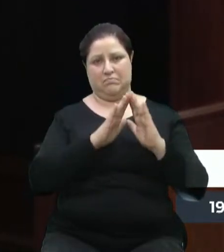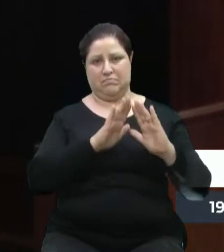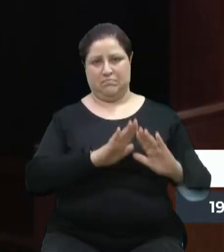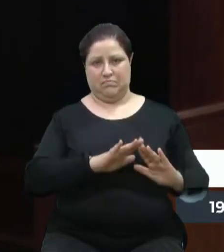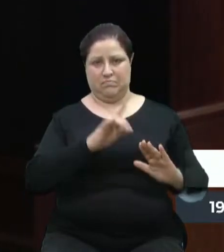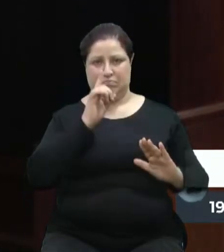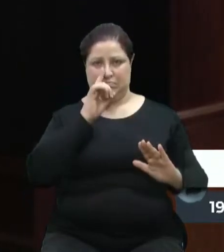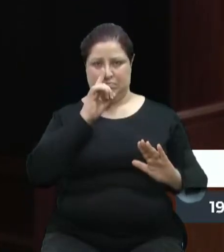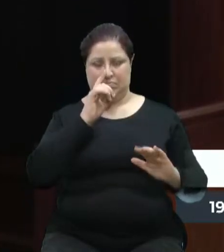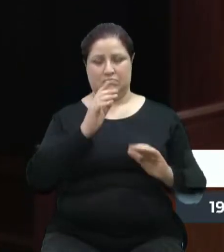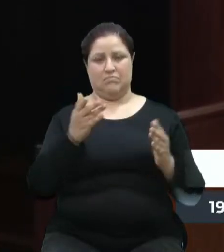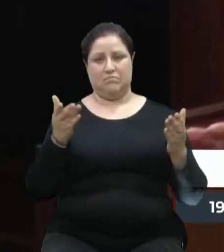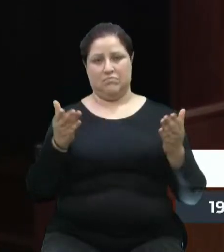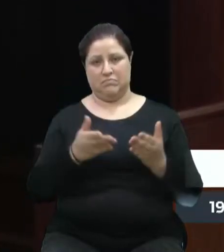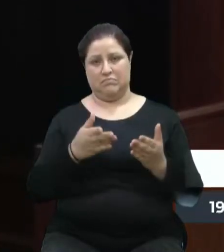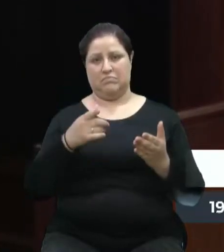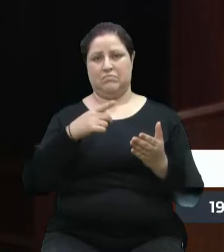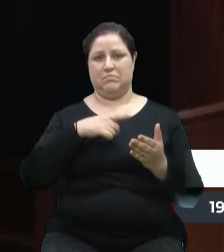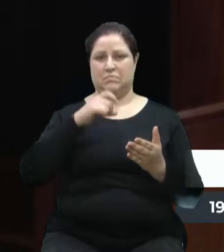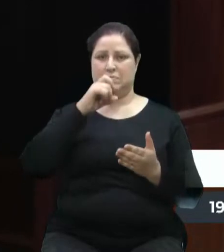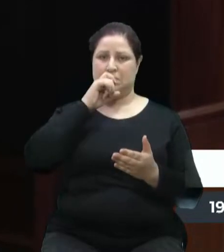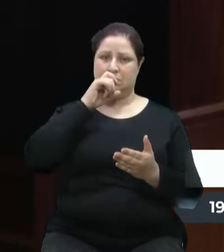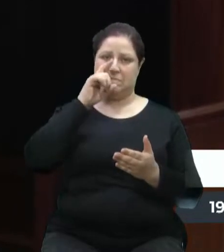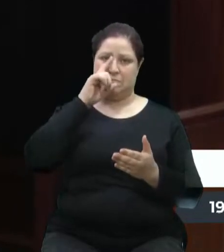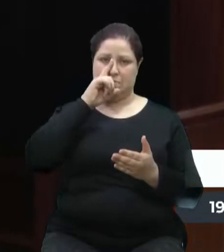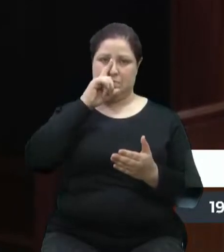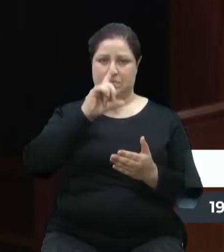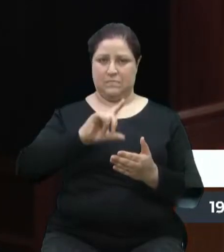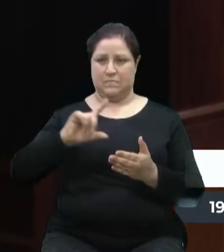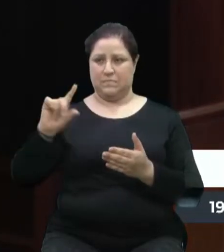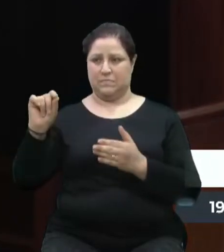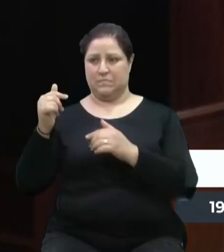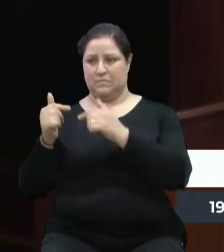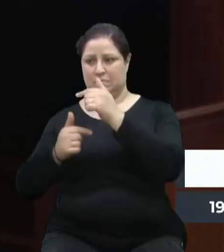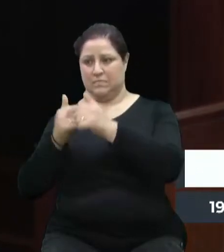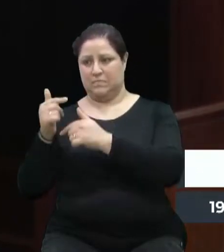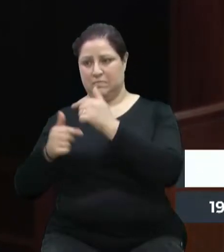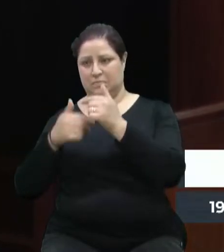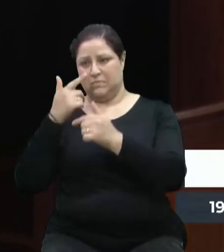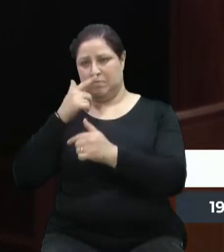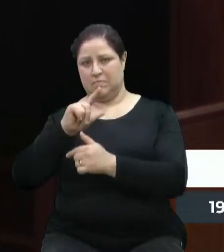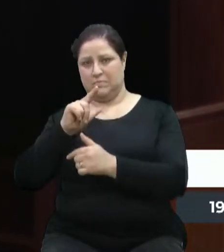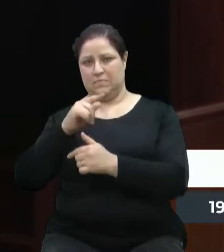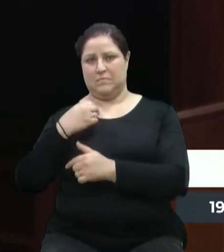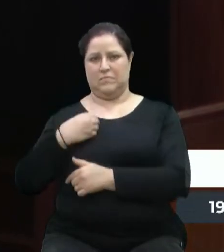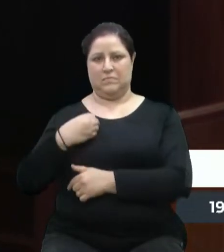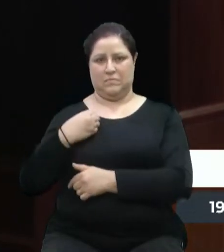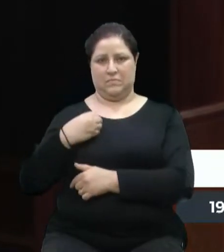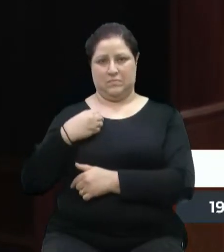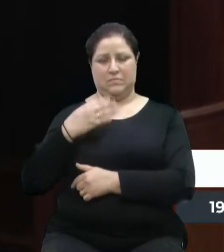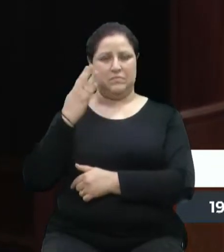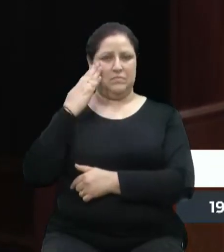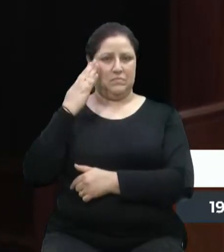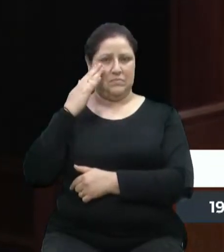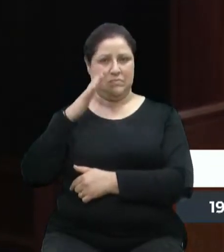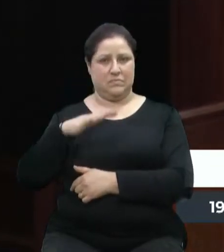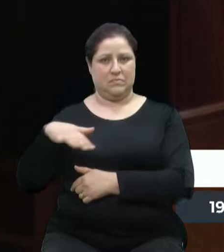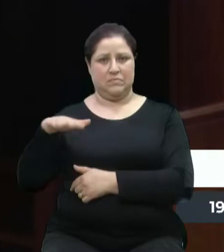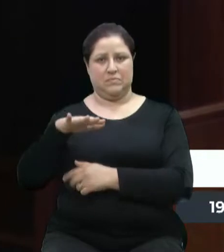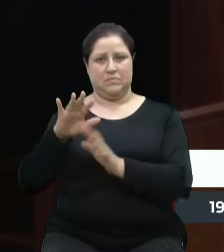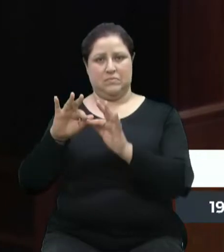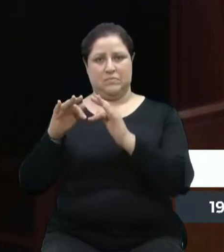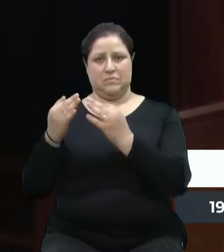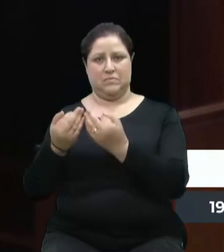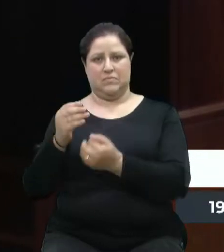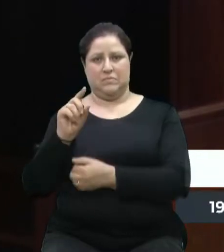E hoje a gente tem a mãe e o pai que trabalha. Para poder sobreviver. A gente sabe que a situação econômica e financeira das famílias